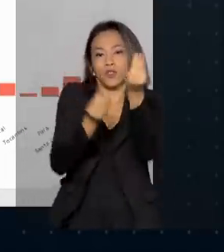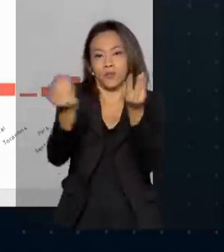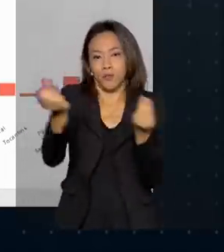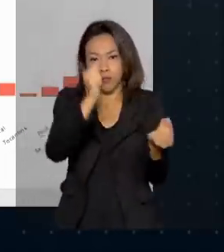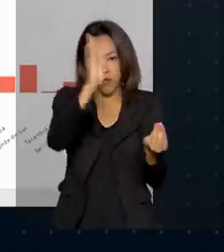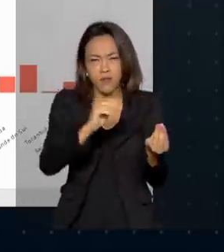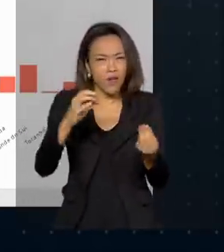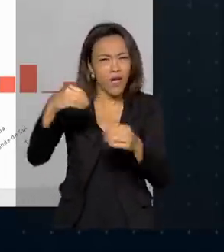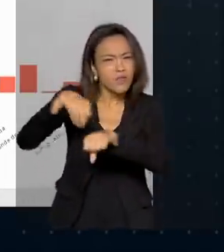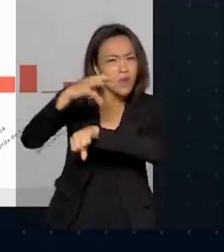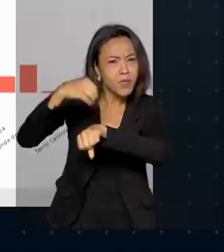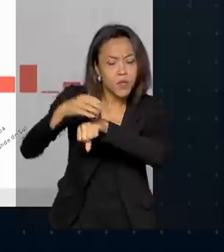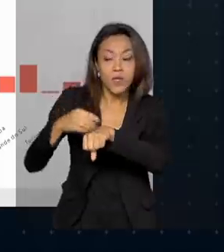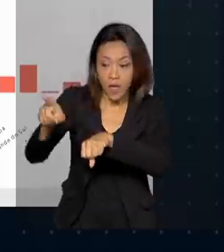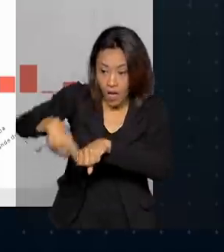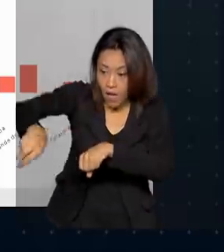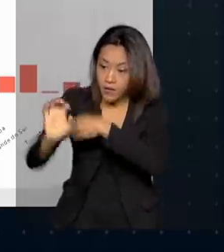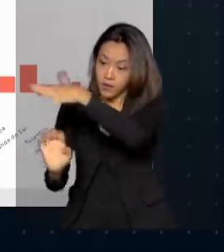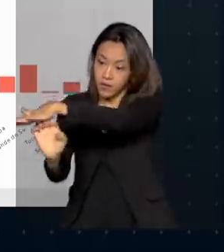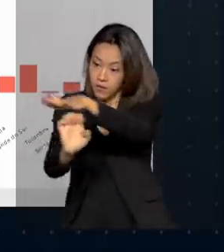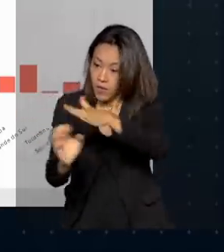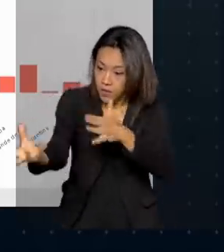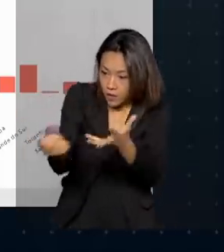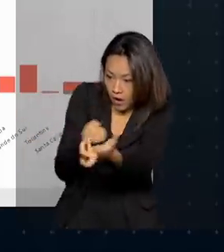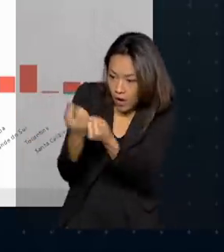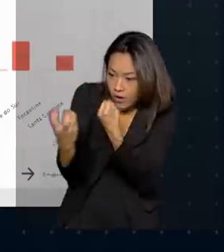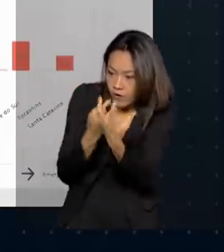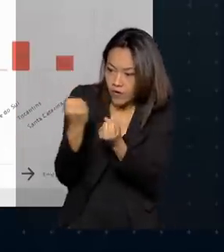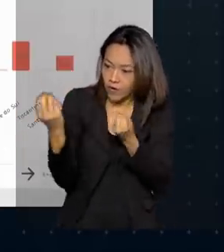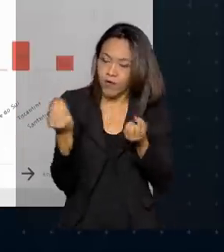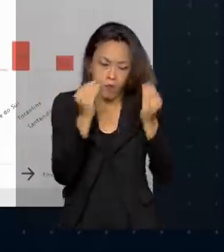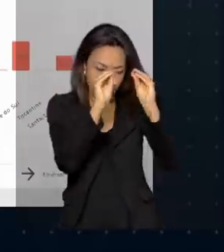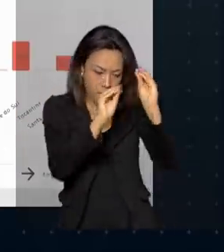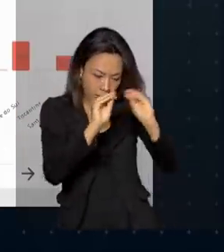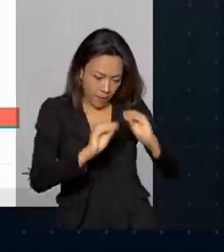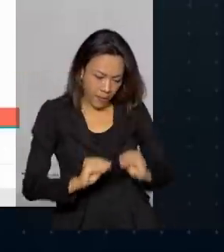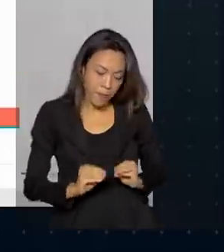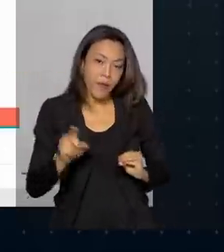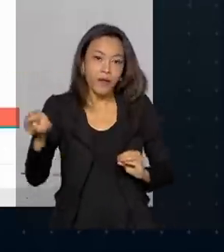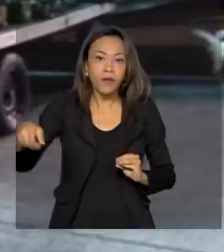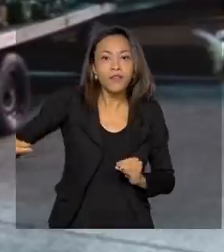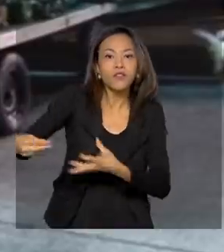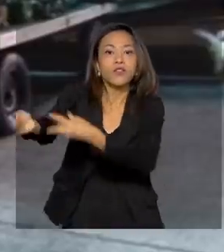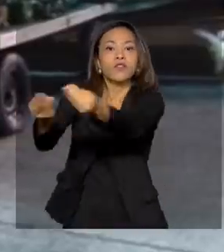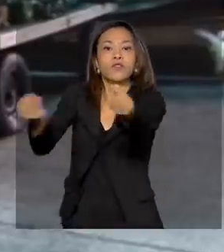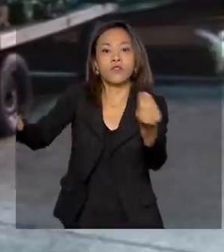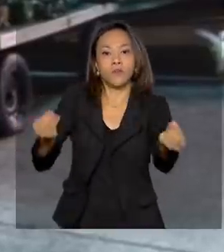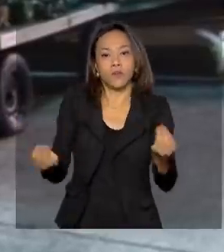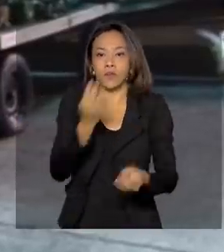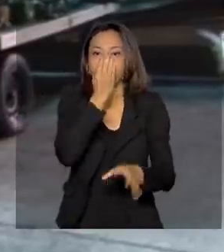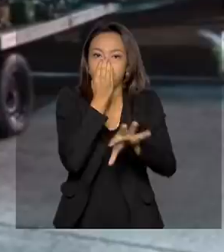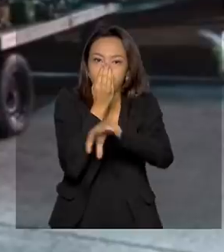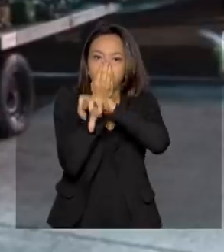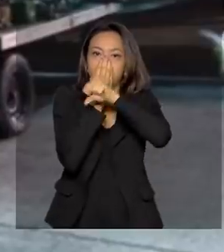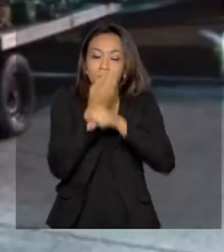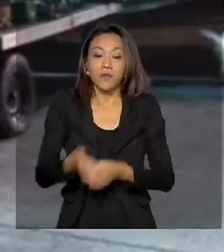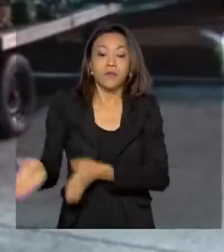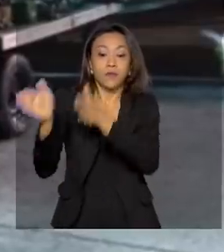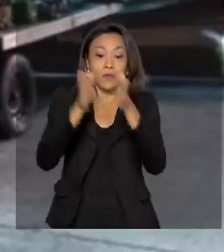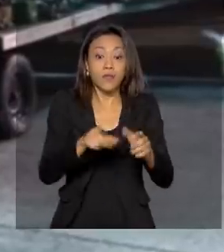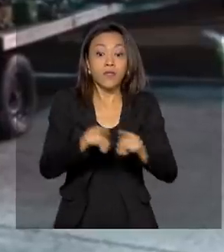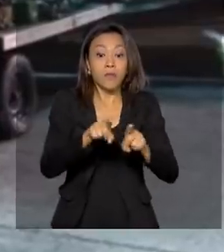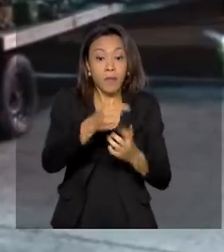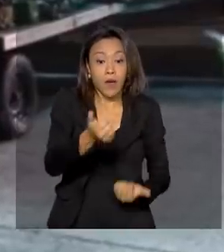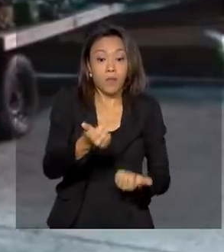fornecidos pelas empresas fabricantes, envasadoras e distribuidoras de oxigênio medicinal. E para abastecer o estoque no